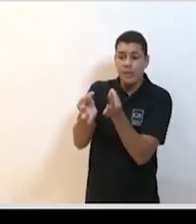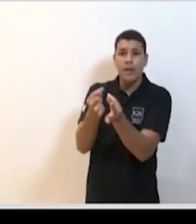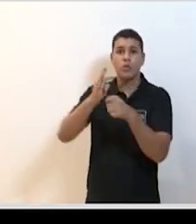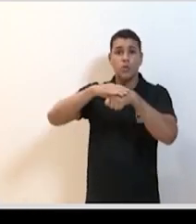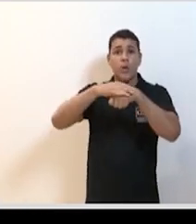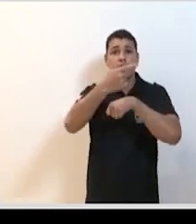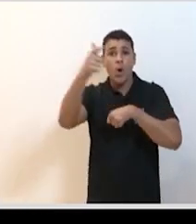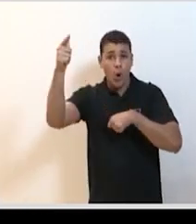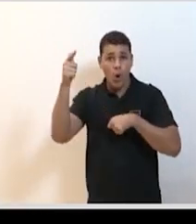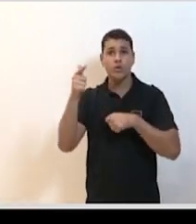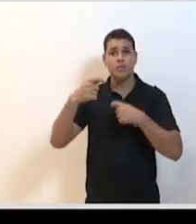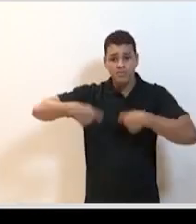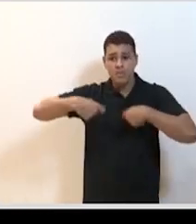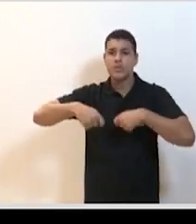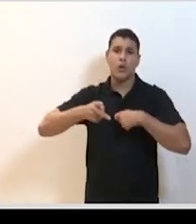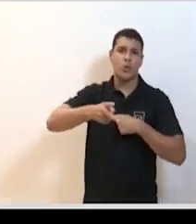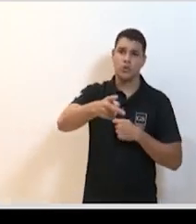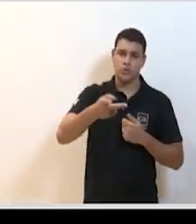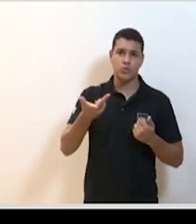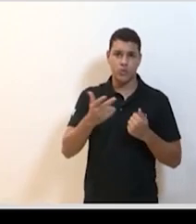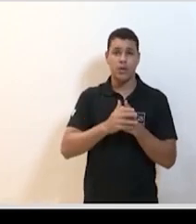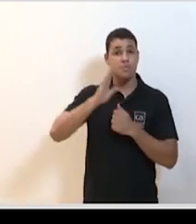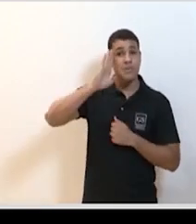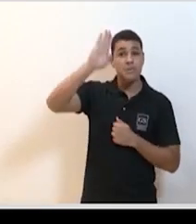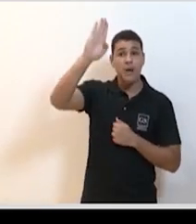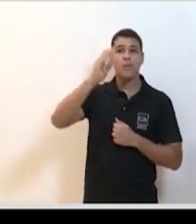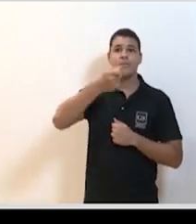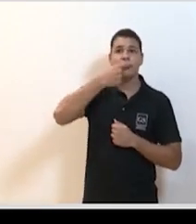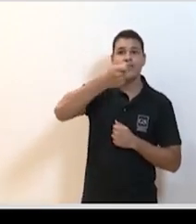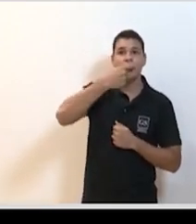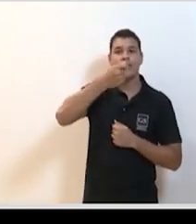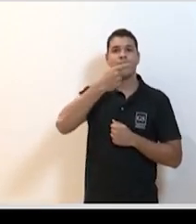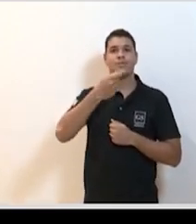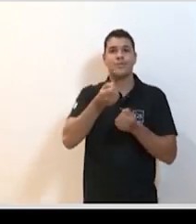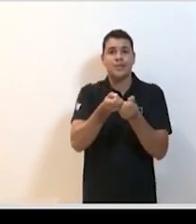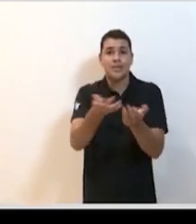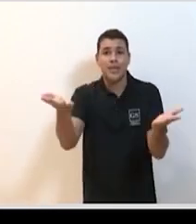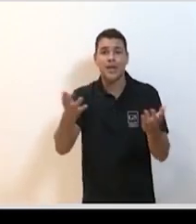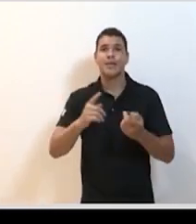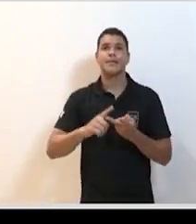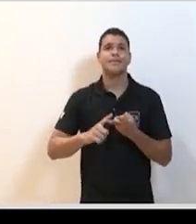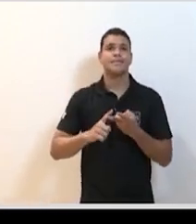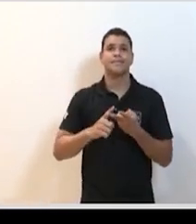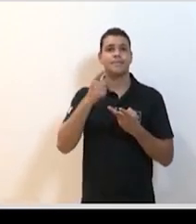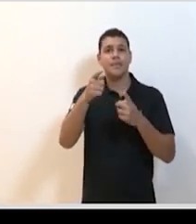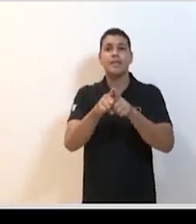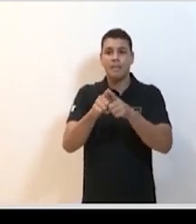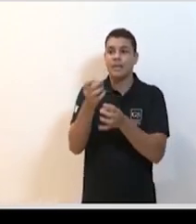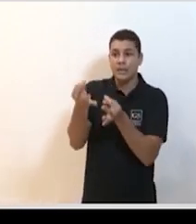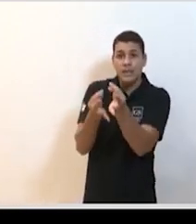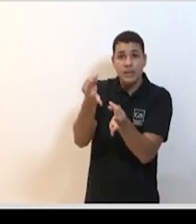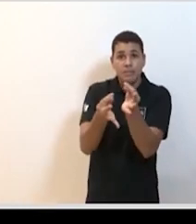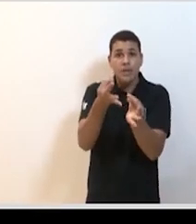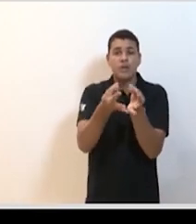de atenção à população principalmente a distribuição de medicamentos a distribuição de tratamento para essas